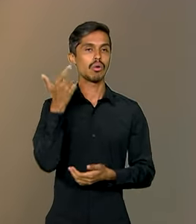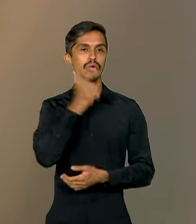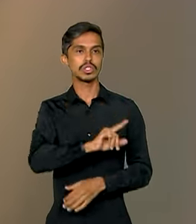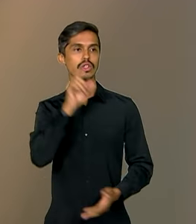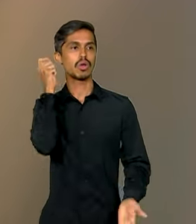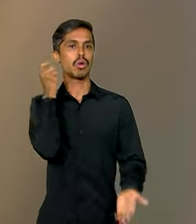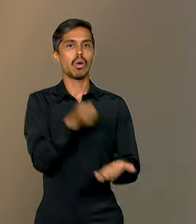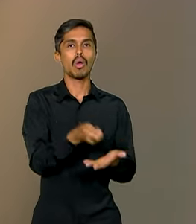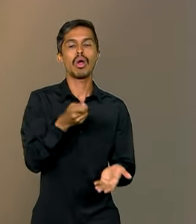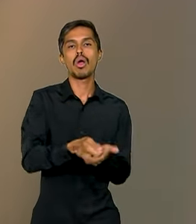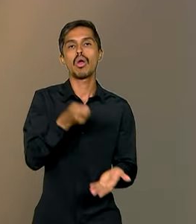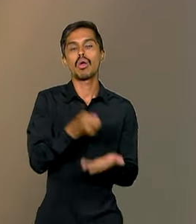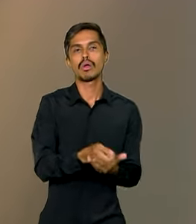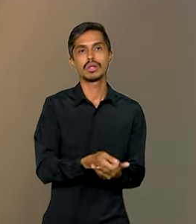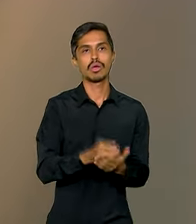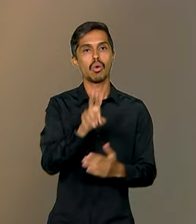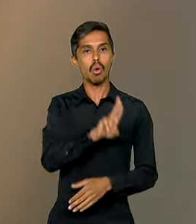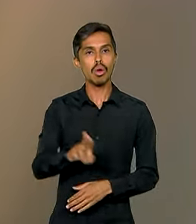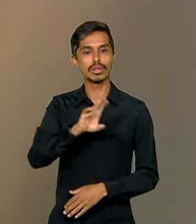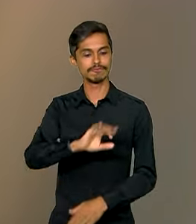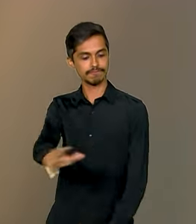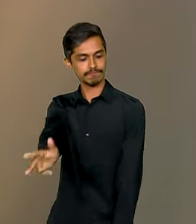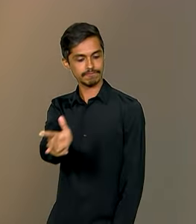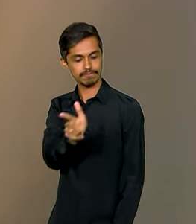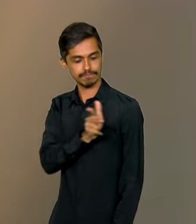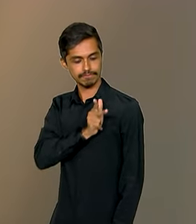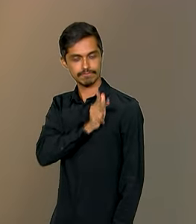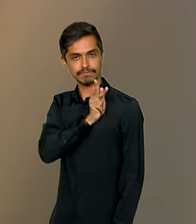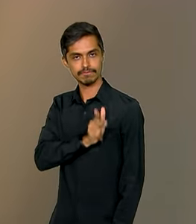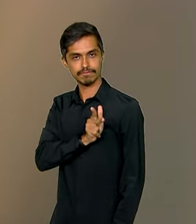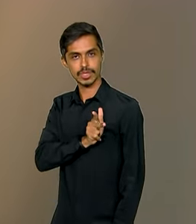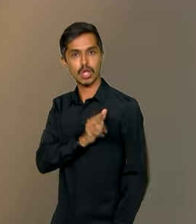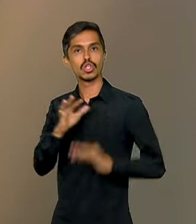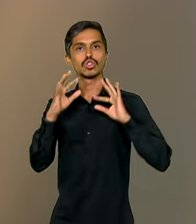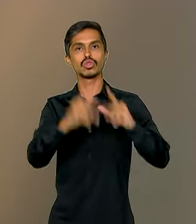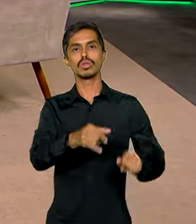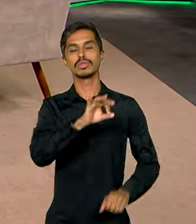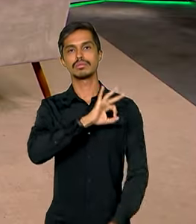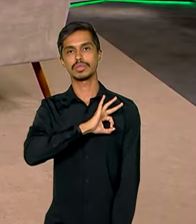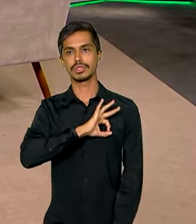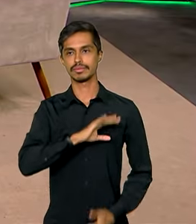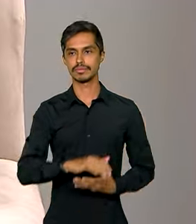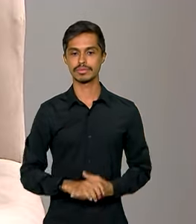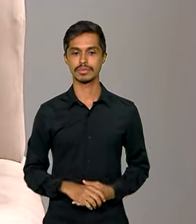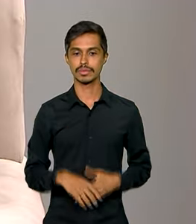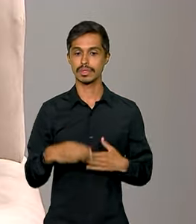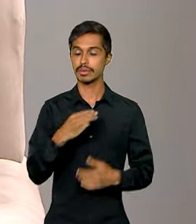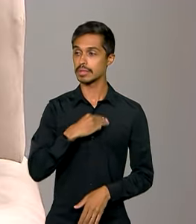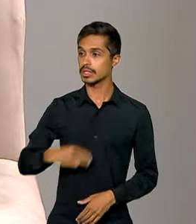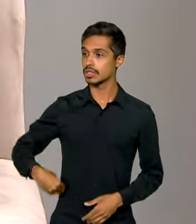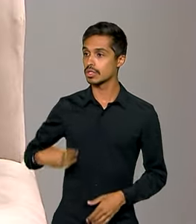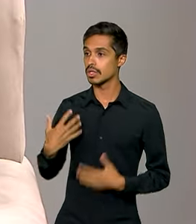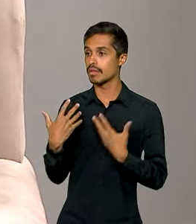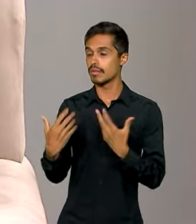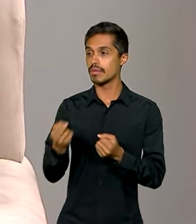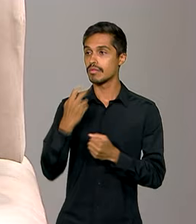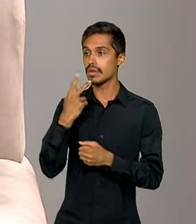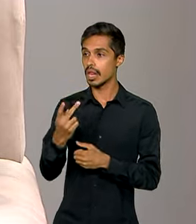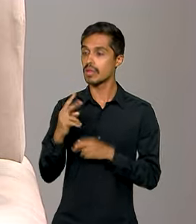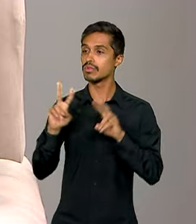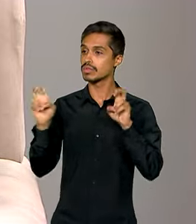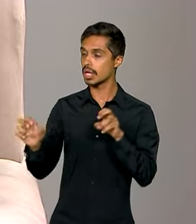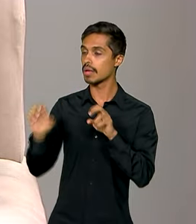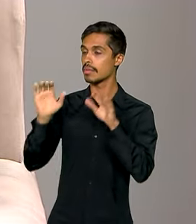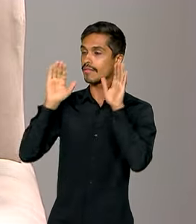obrigatório a utilização de câmeras corporais por todas as polícias. Ministro, vamos falar de um tema bem específico,